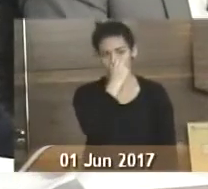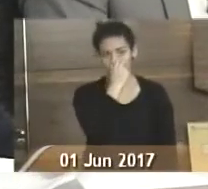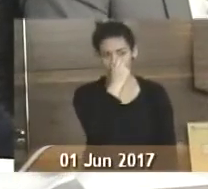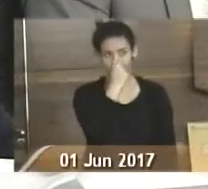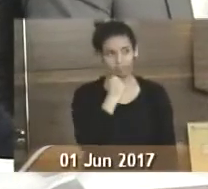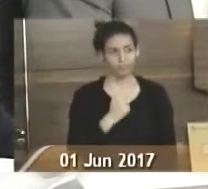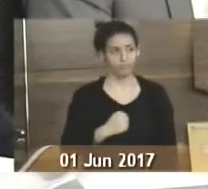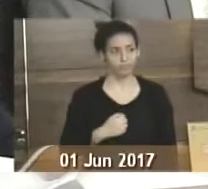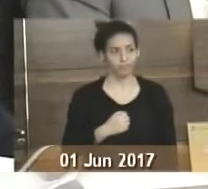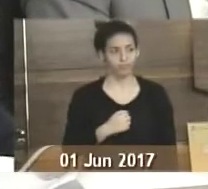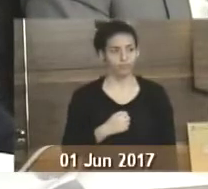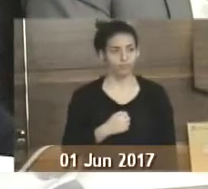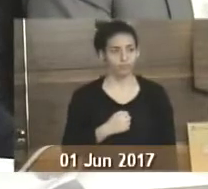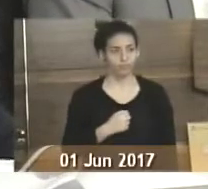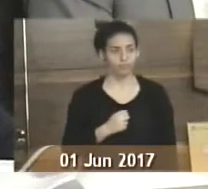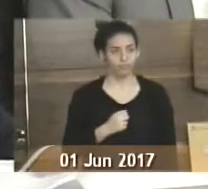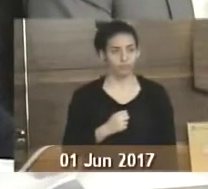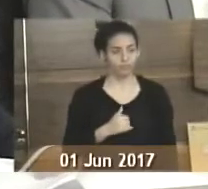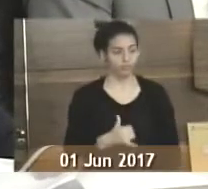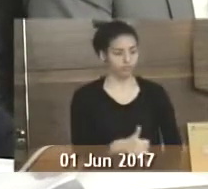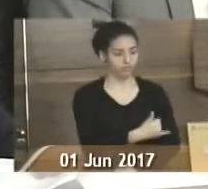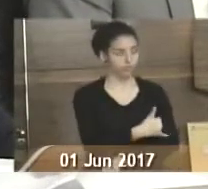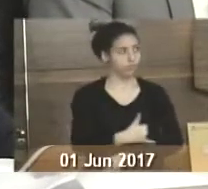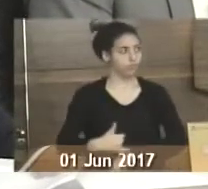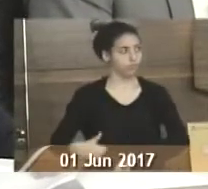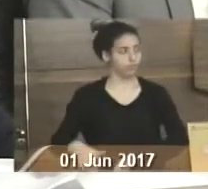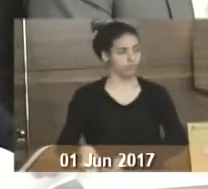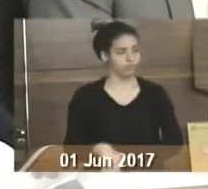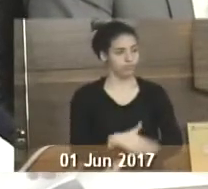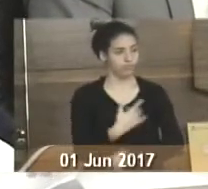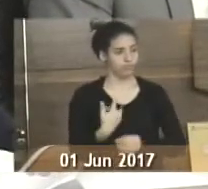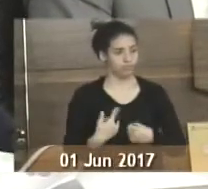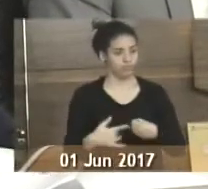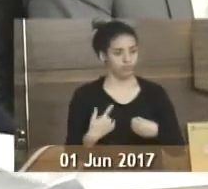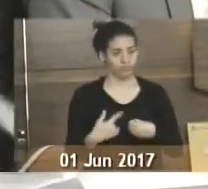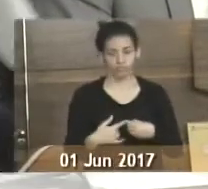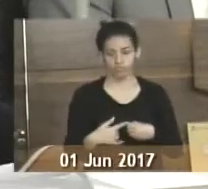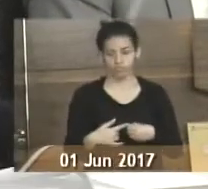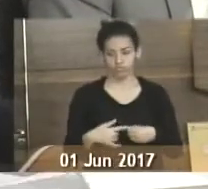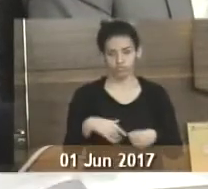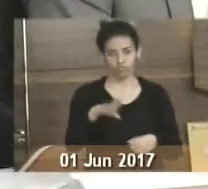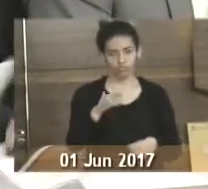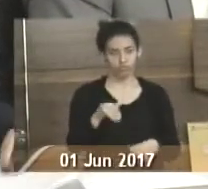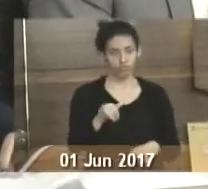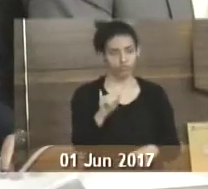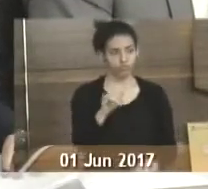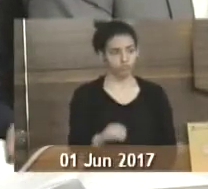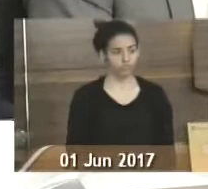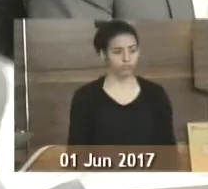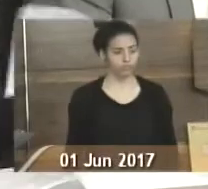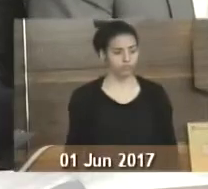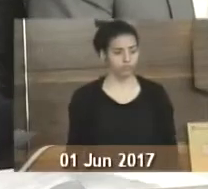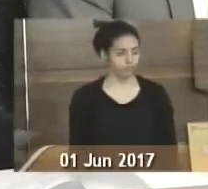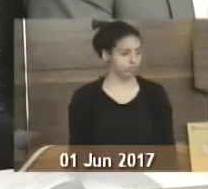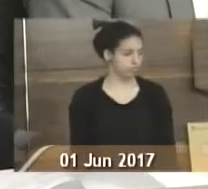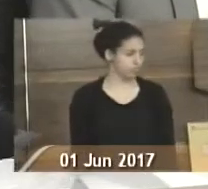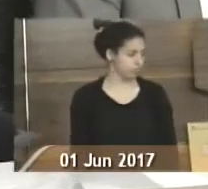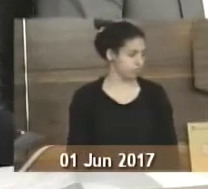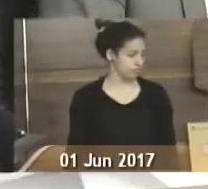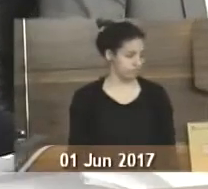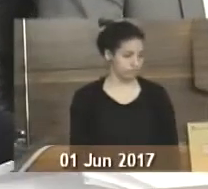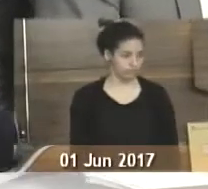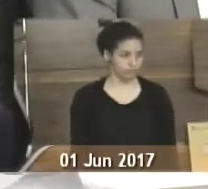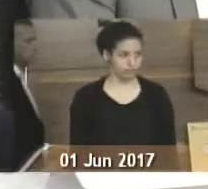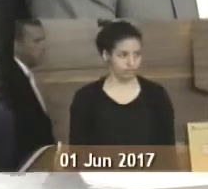Zé Augusto. Indicando ao prefeito municipal a pavimentação asfáltica na rua Paraná, bairro Itinga, bairro Bracuí.